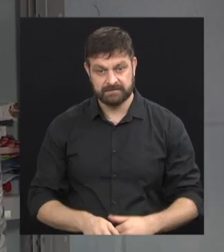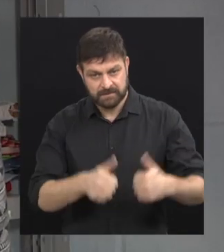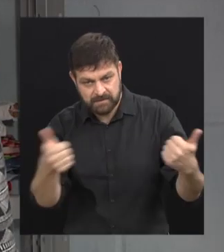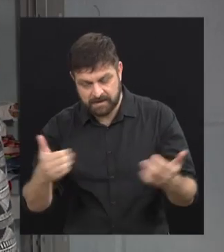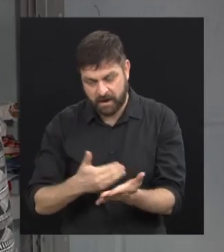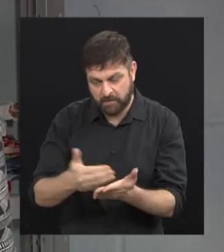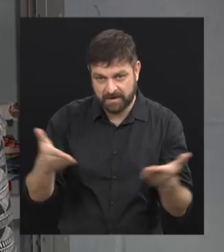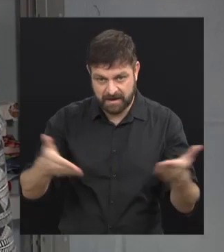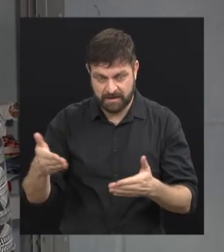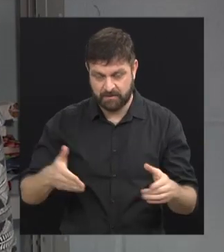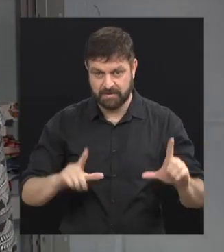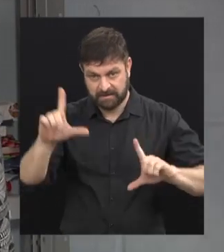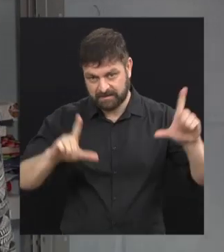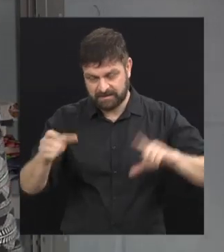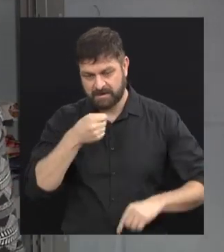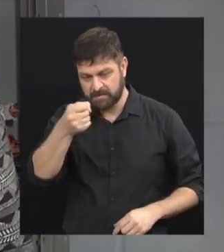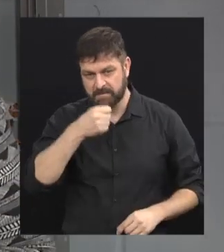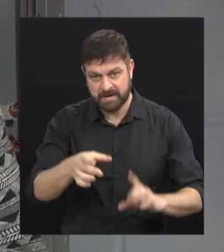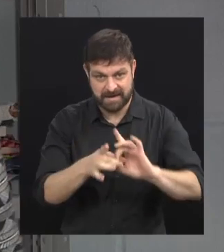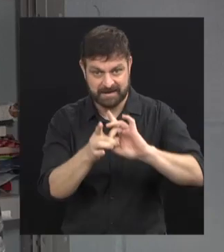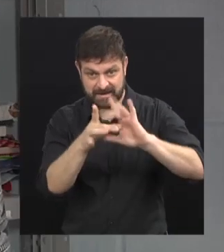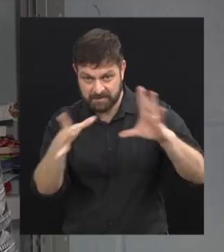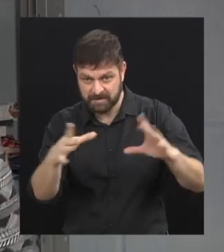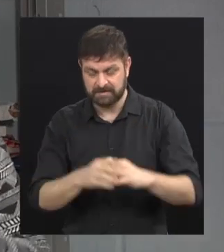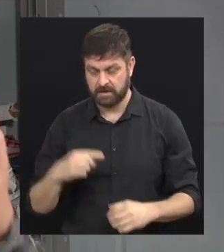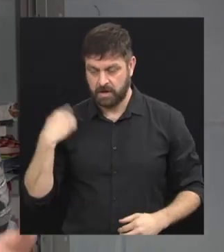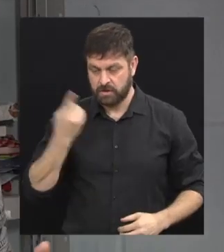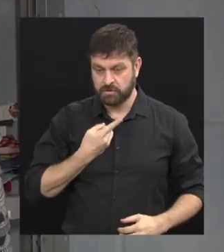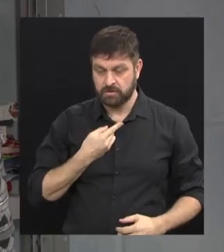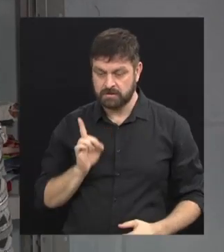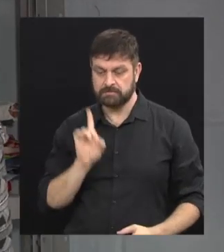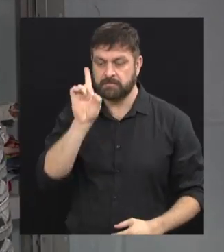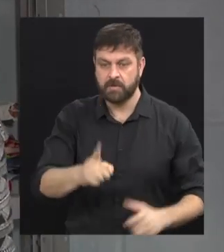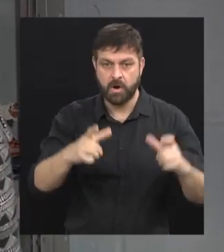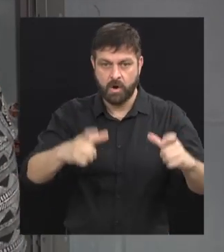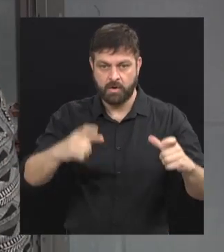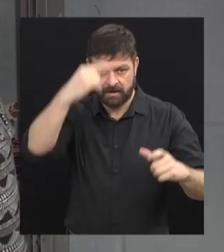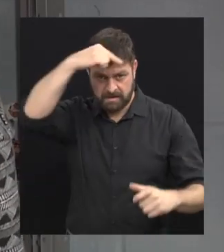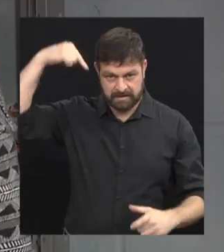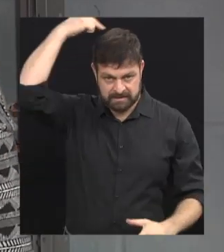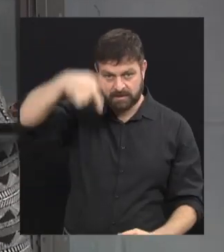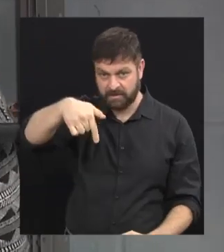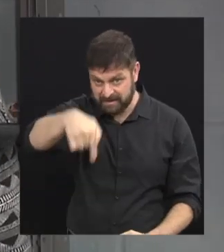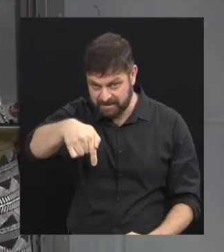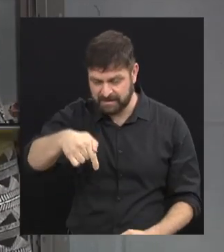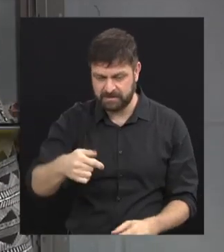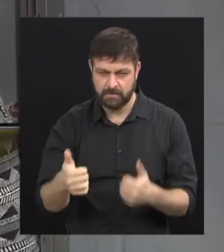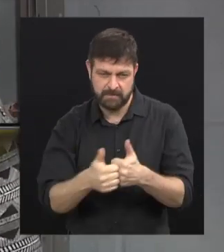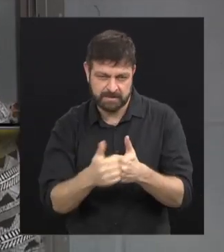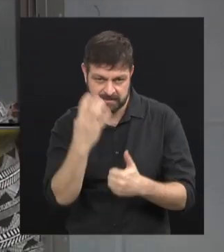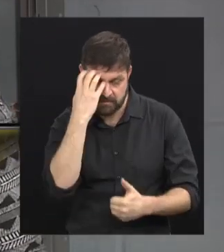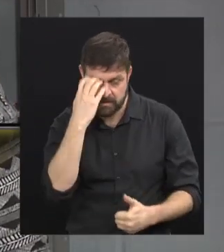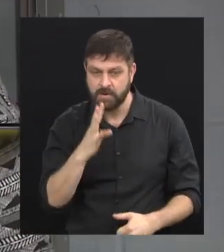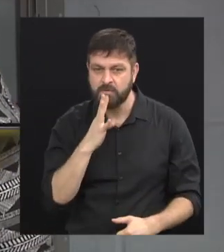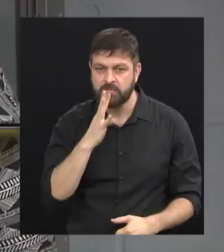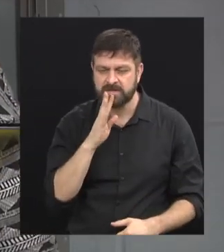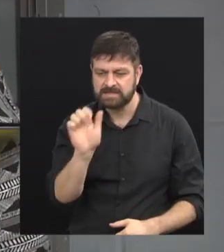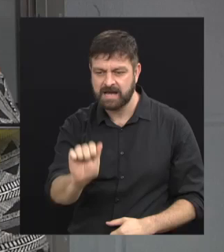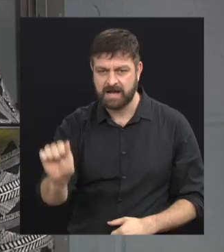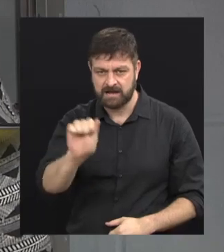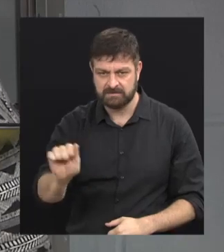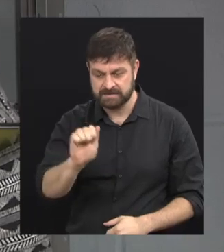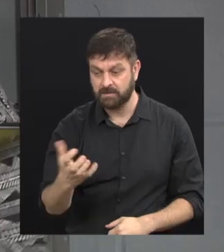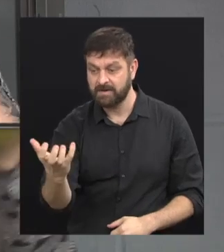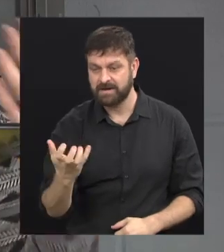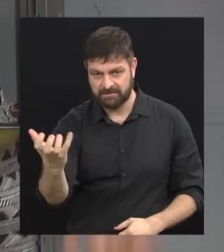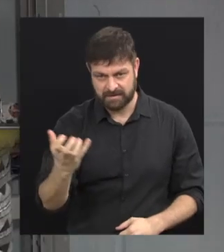Olá, começa agora mais uma edição do programa Espaço Aberto e a gente veio até o Parque São Quirino para conhecer o trabalho da Associação Anhumas